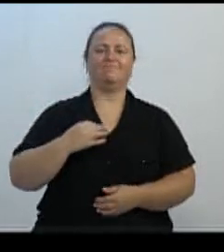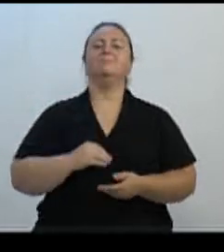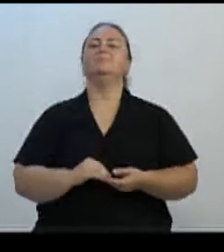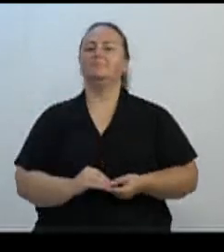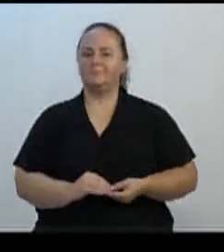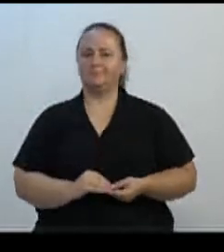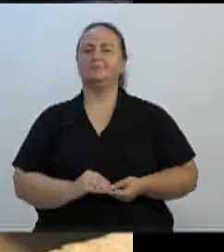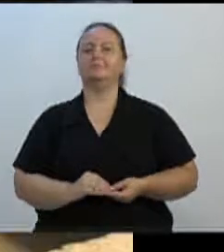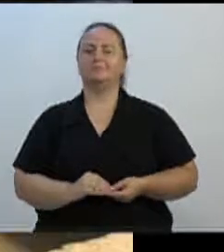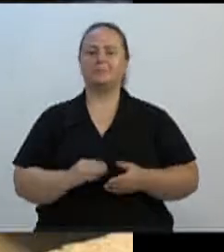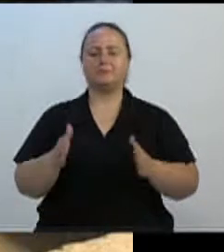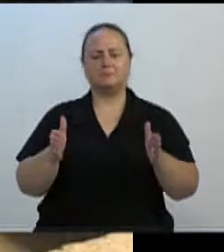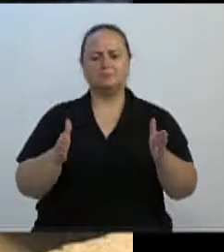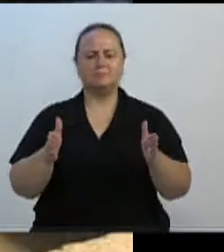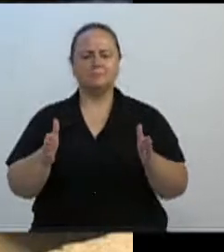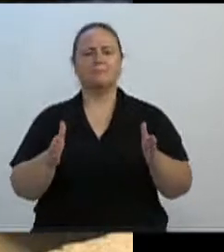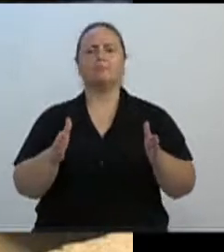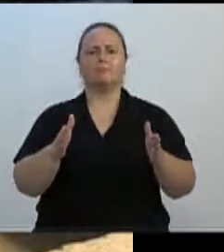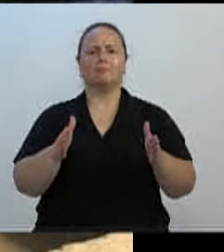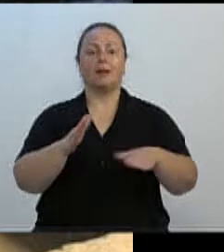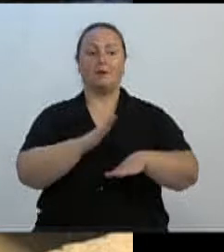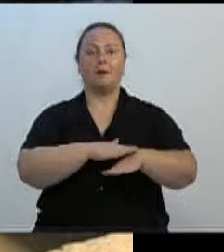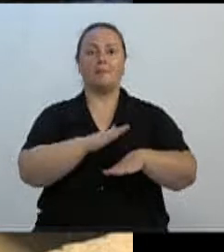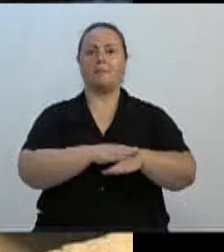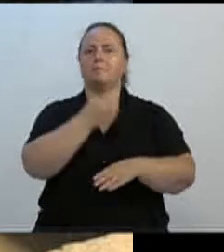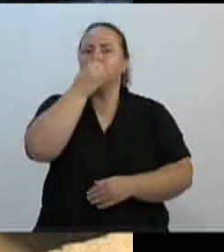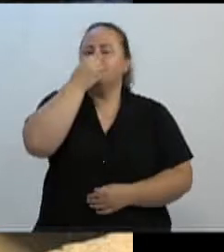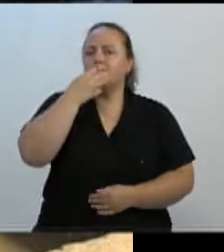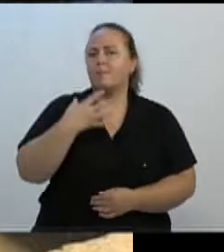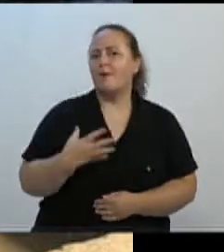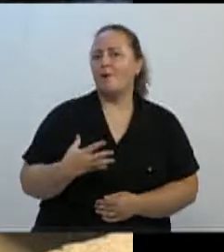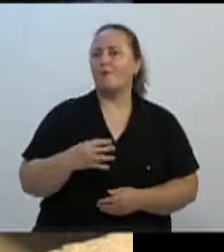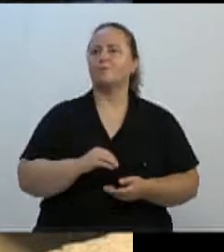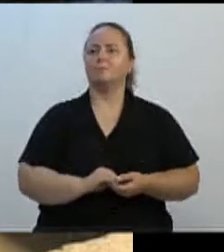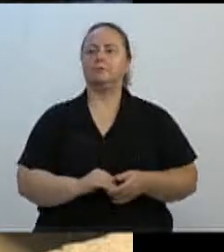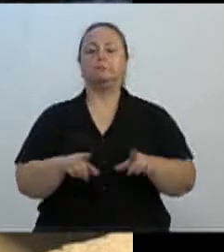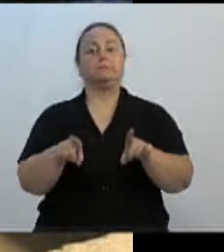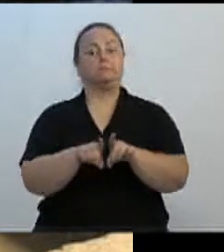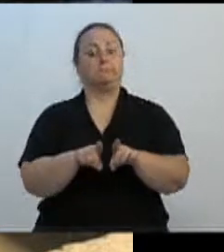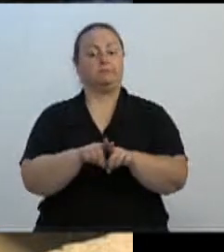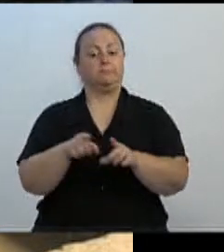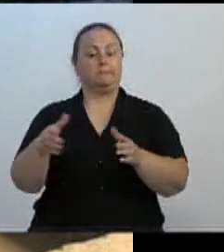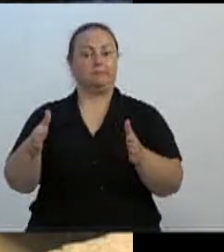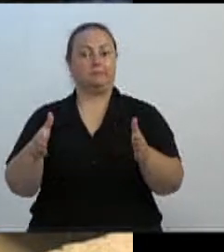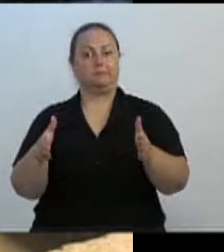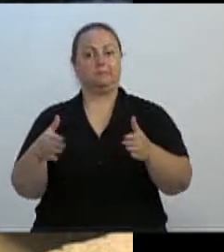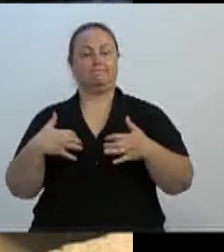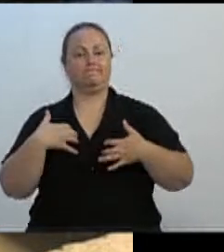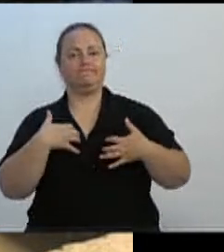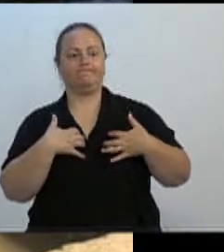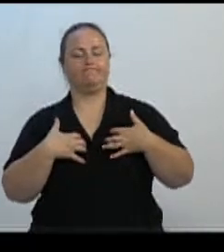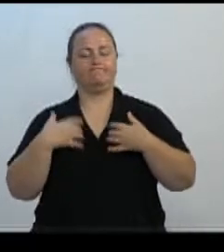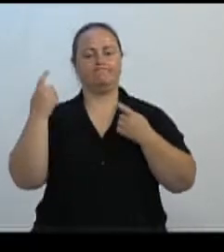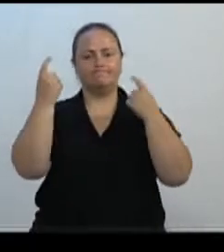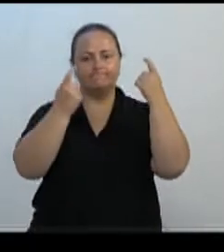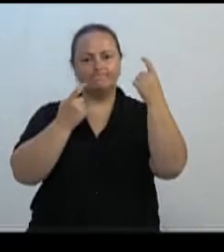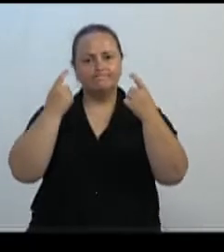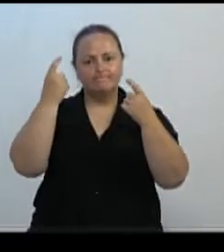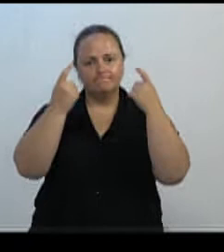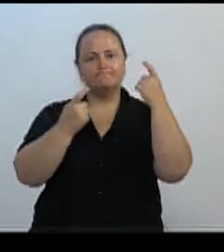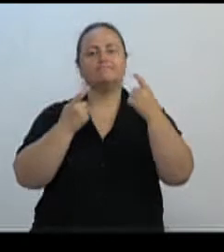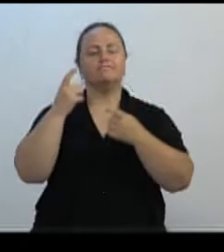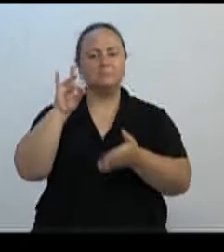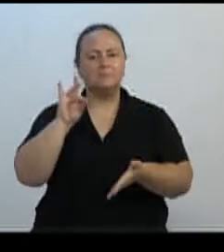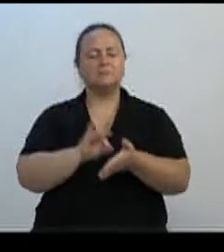teve momentos de muita glória, também passou por momentos e situações preocupantes e bastante